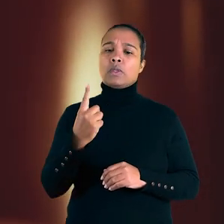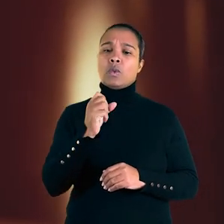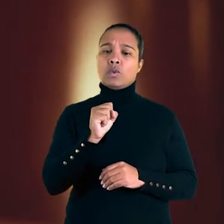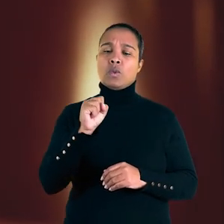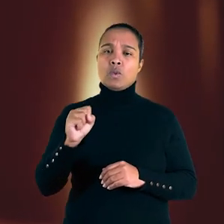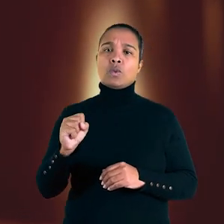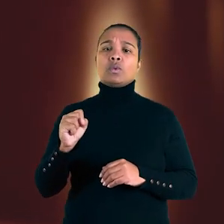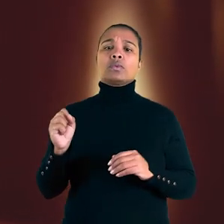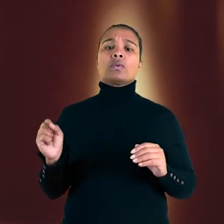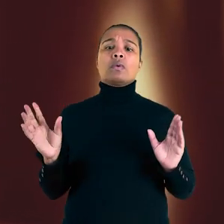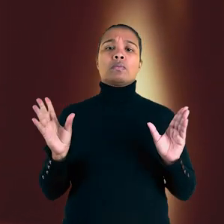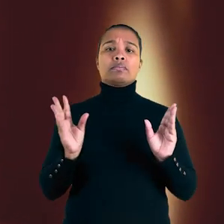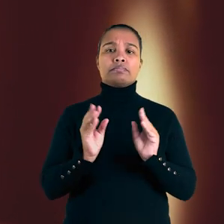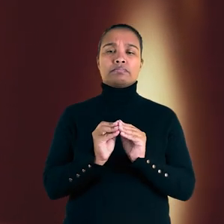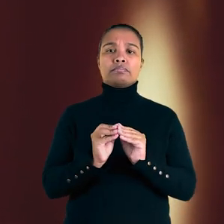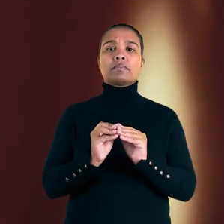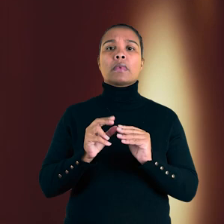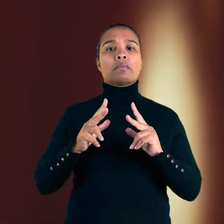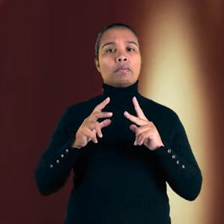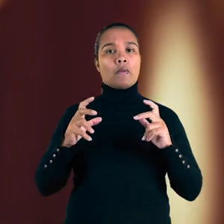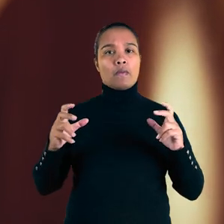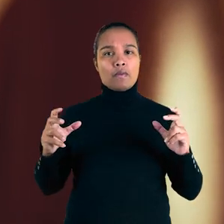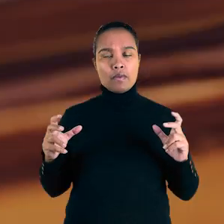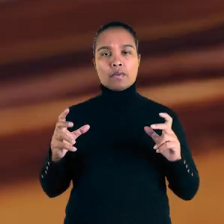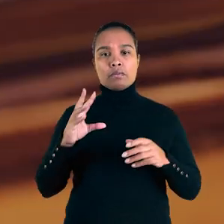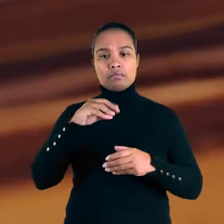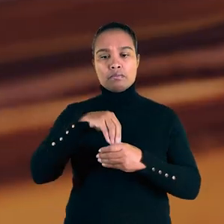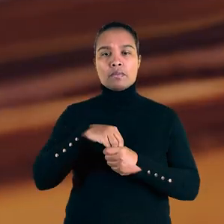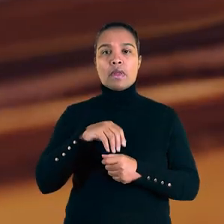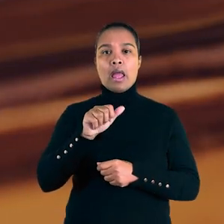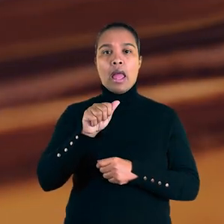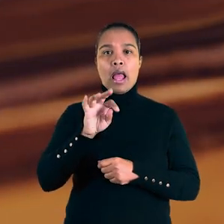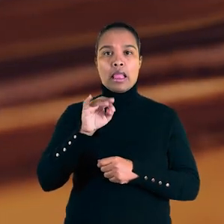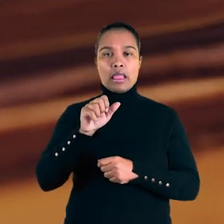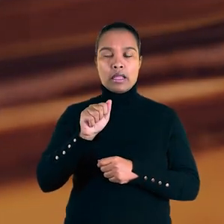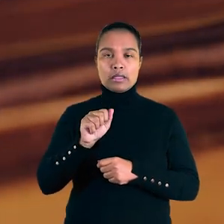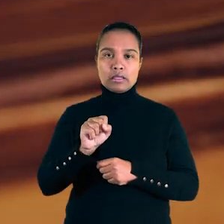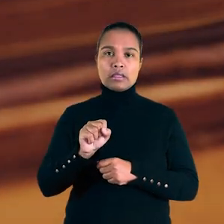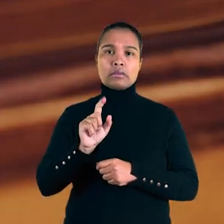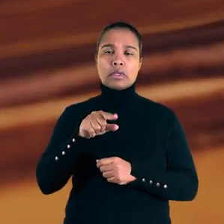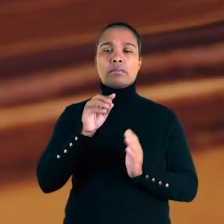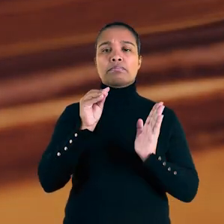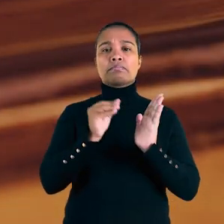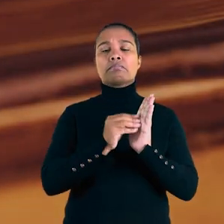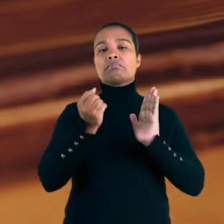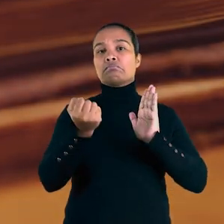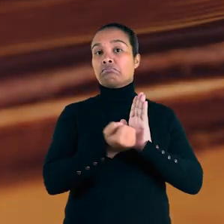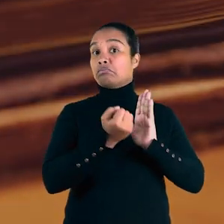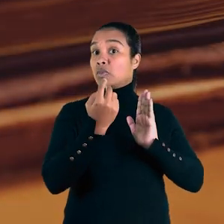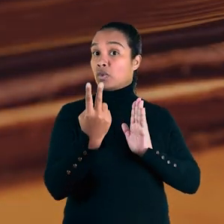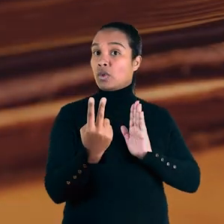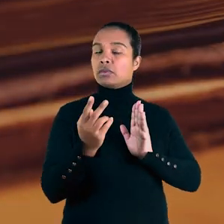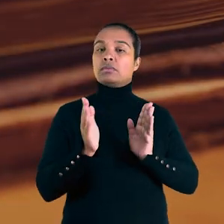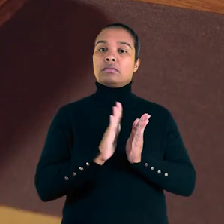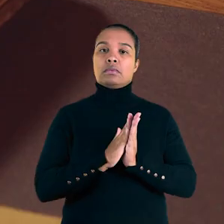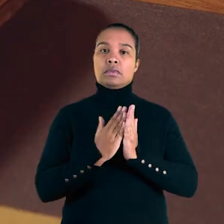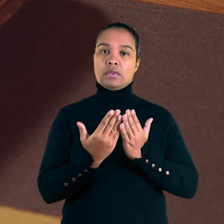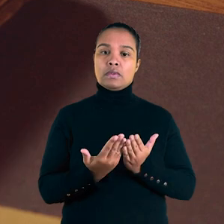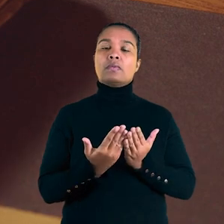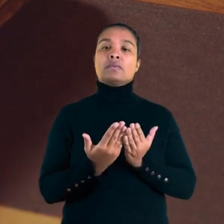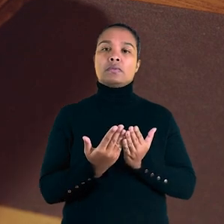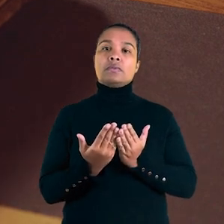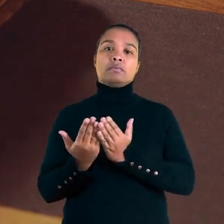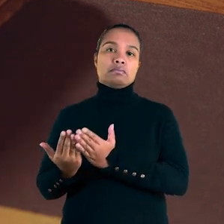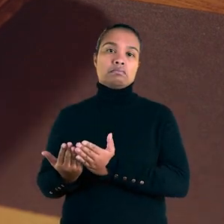188 audiências nas juntas de Florianópolis. Suas atas e histórias estão registradas em dois